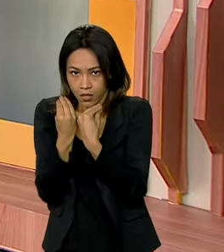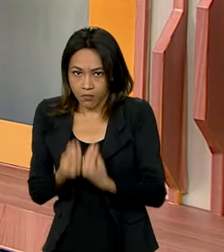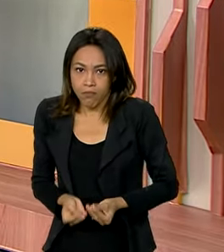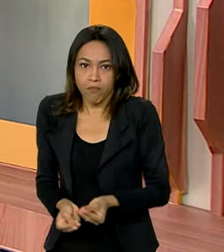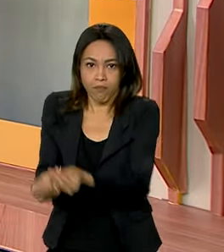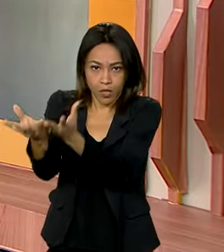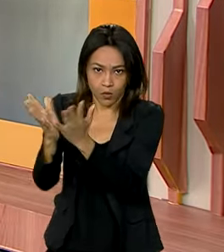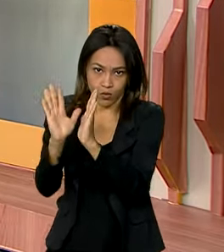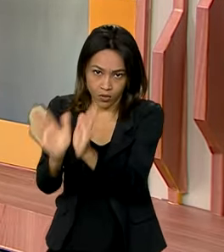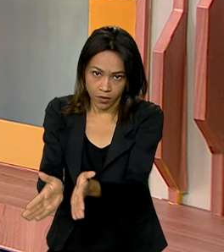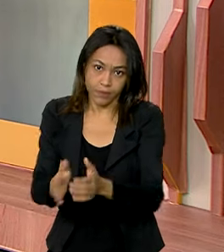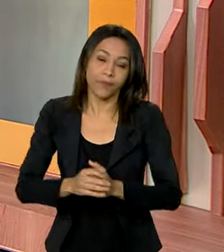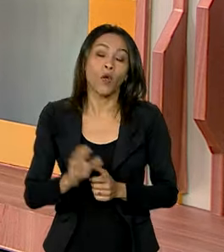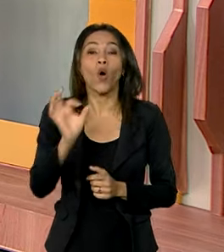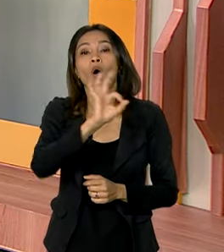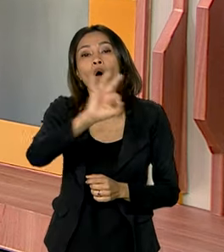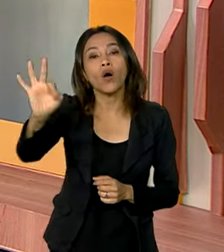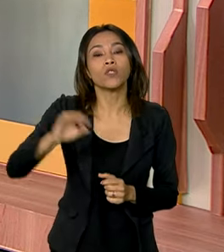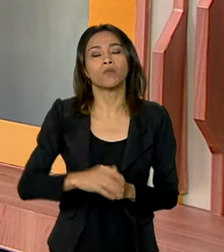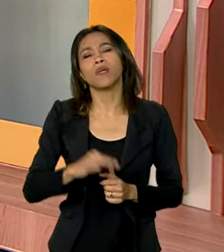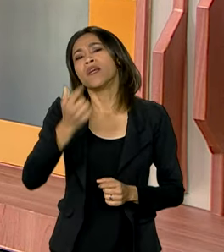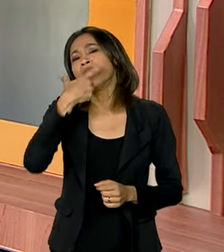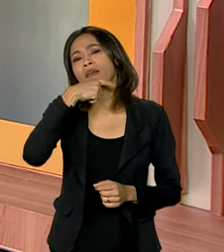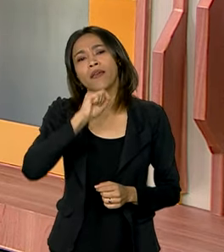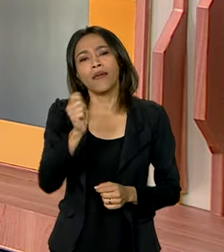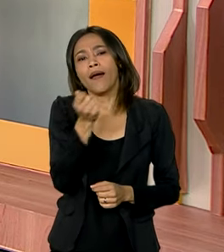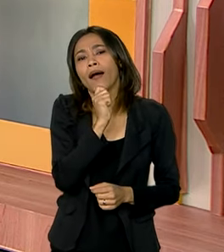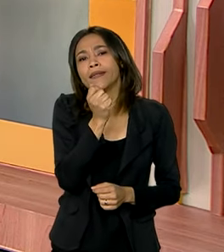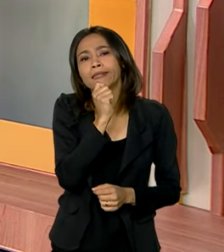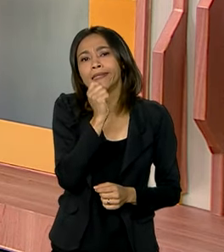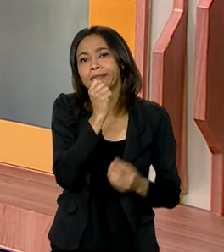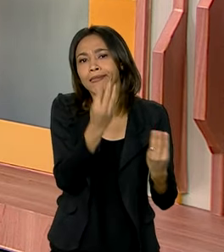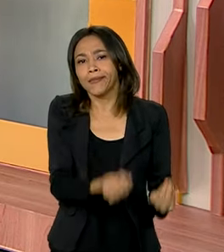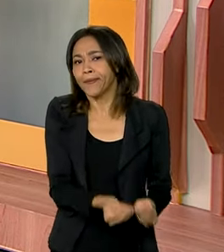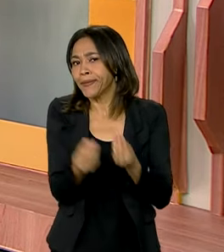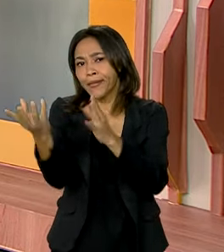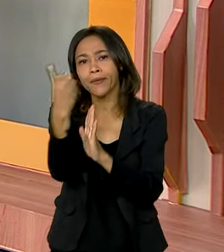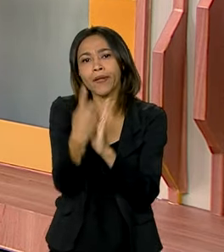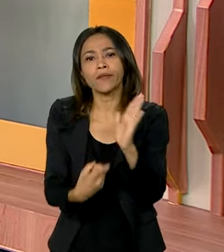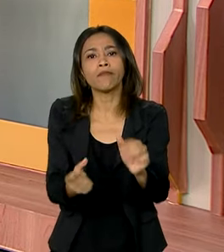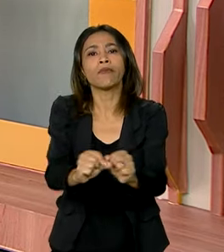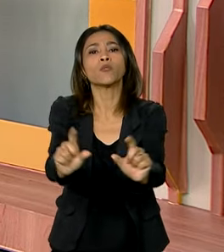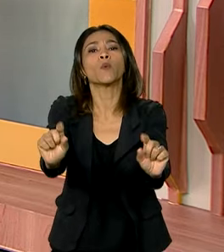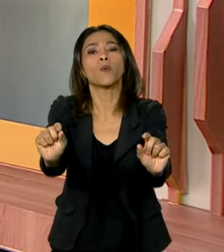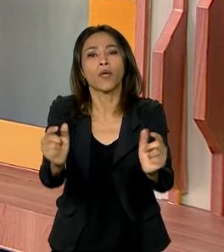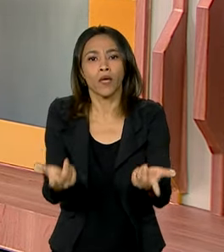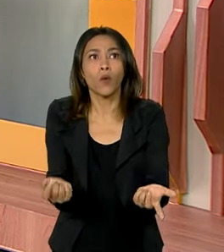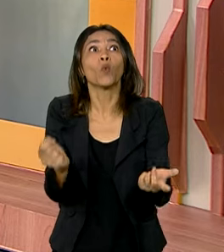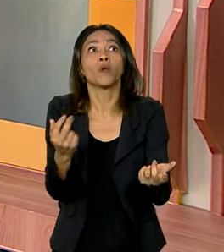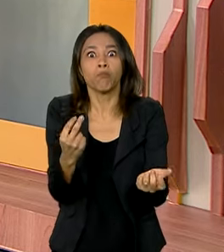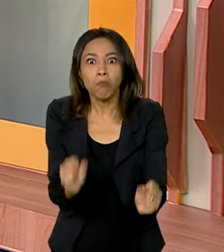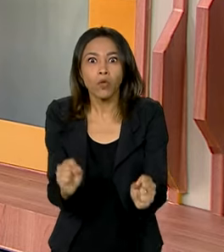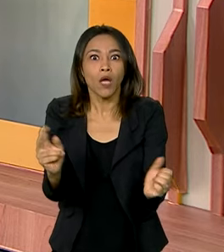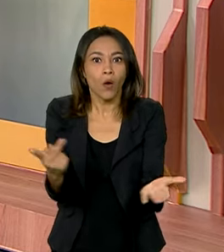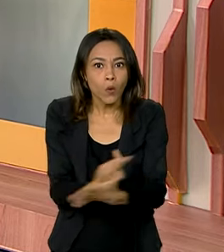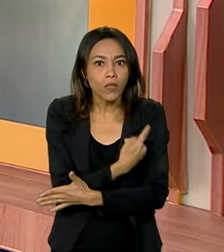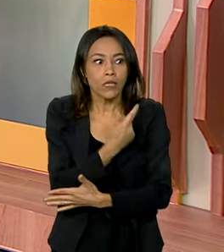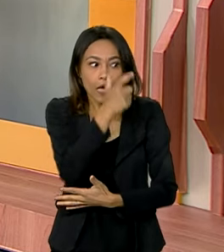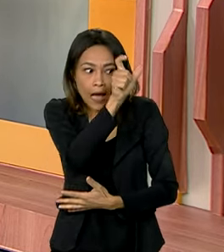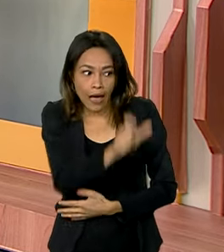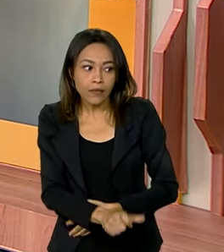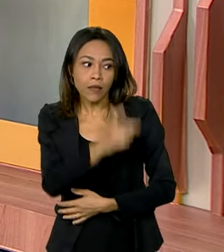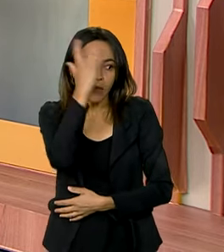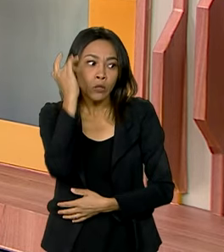oficiais. Ótima dica. E para quem não entregou a declaração, o que ela deve fazer? O que pode acontecer com essa pessoa que não